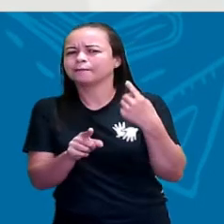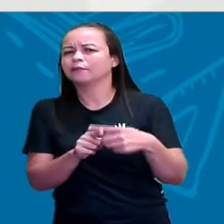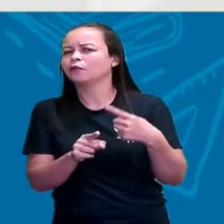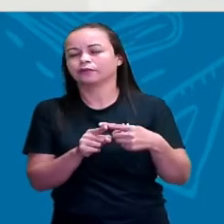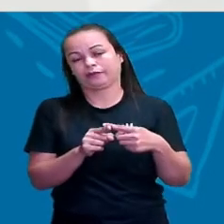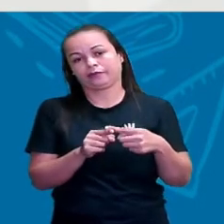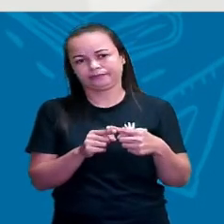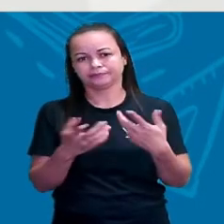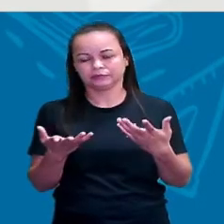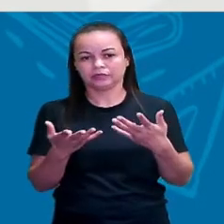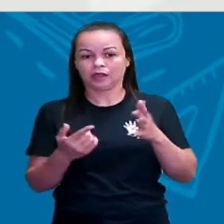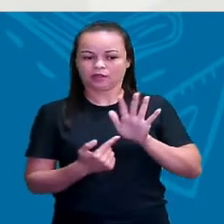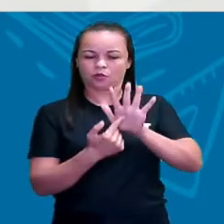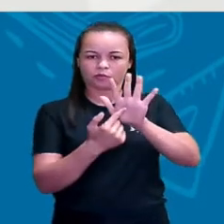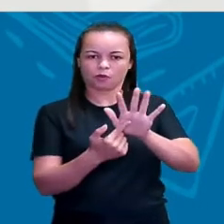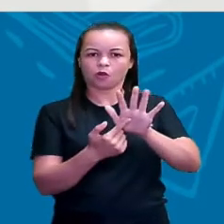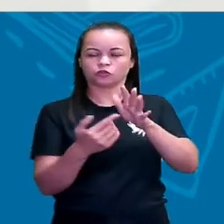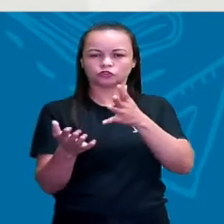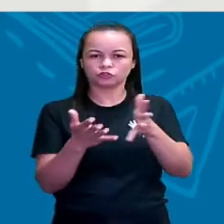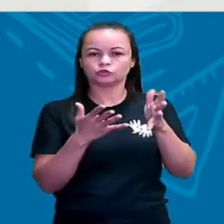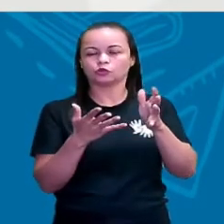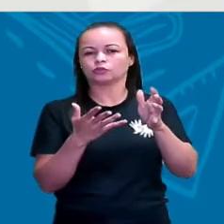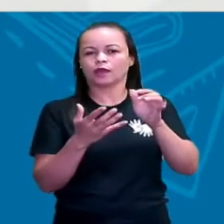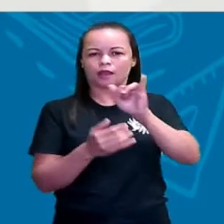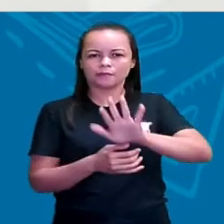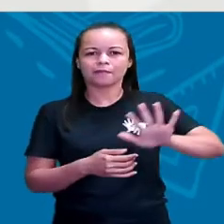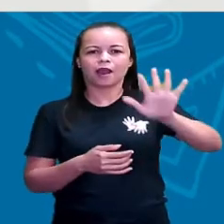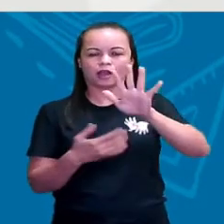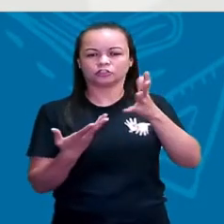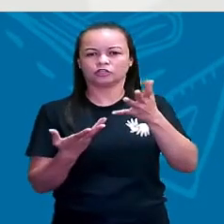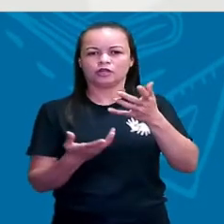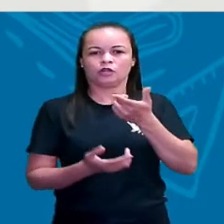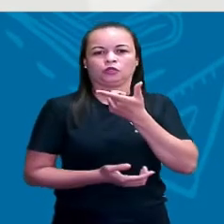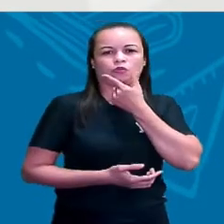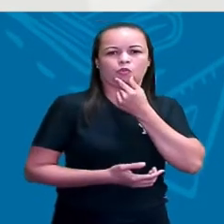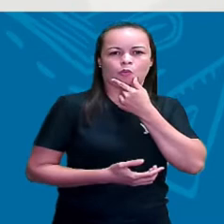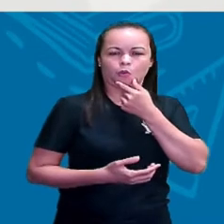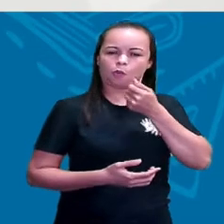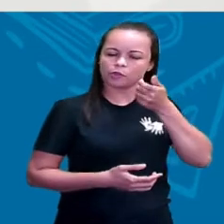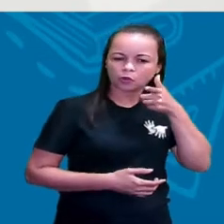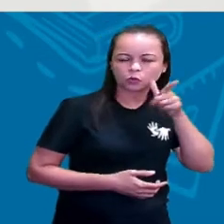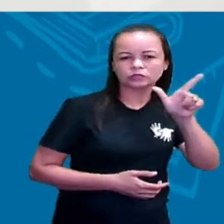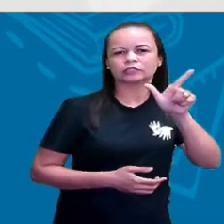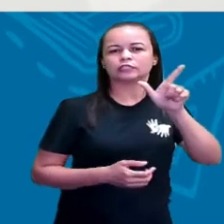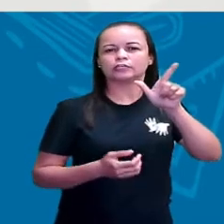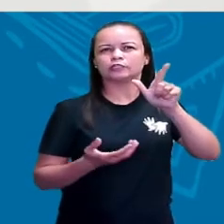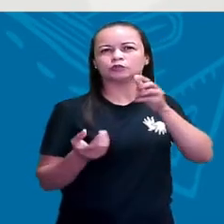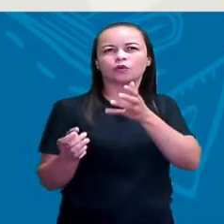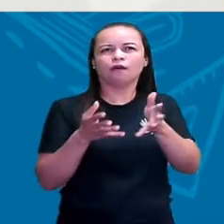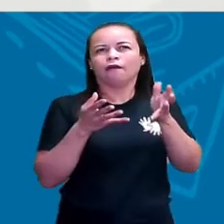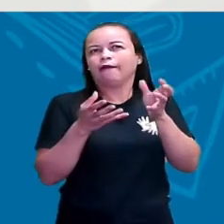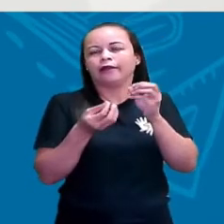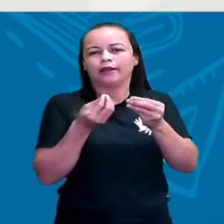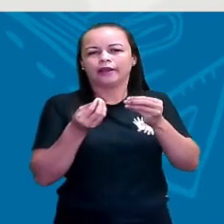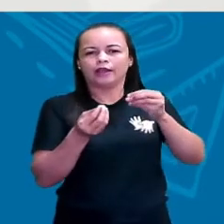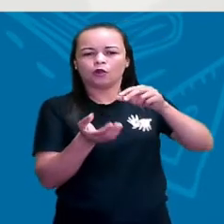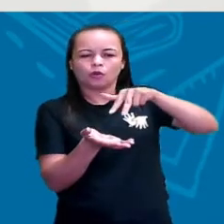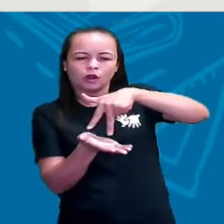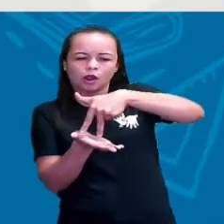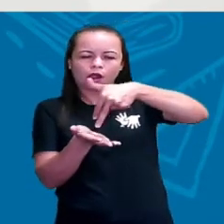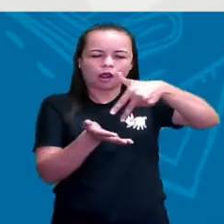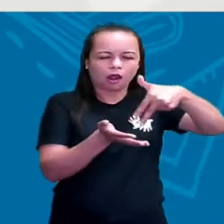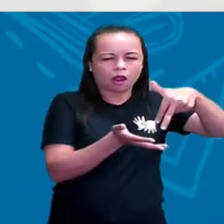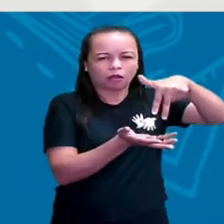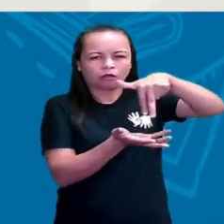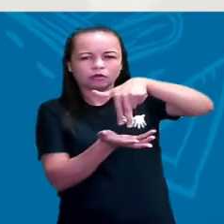a imagem aí, ó, da conquista, do homem, né, indo pra o espaço, coloquei a imagem das caravelas, do